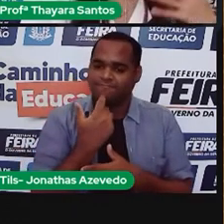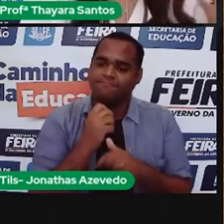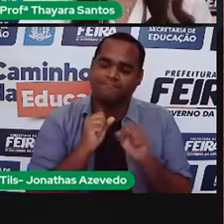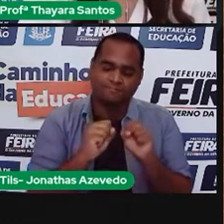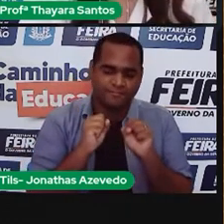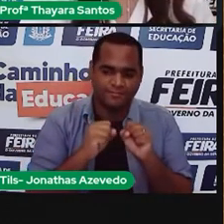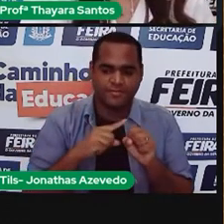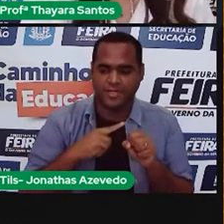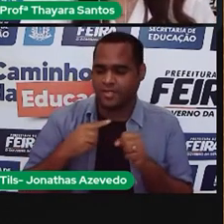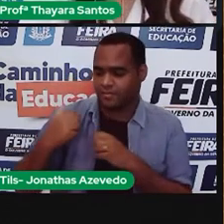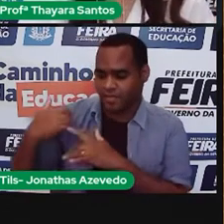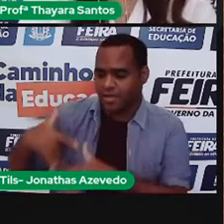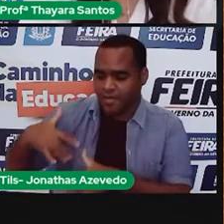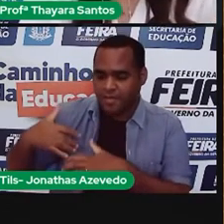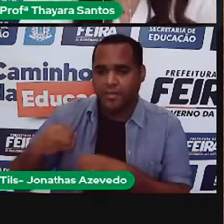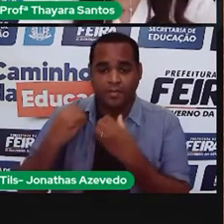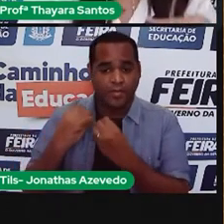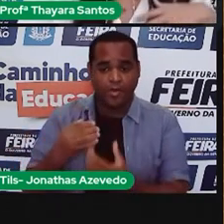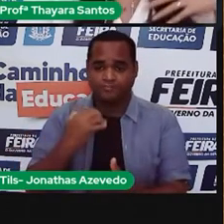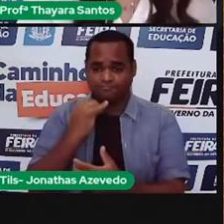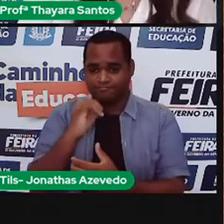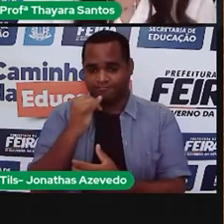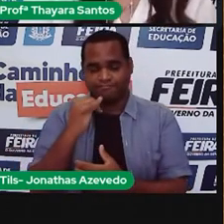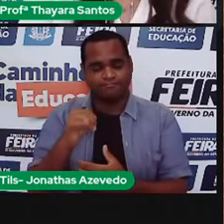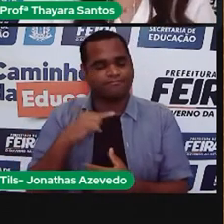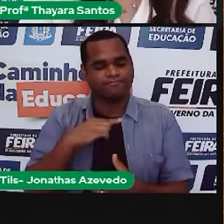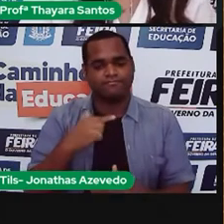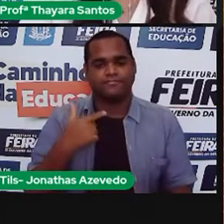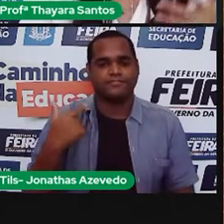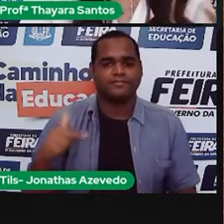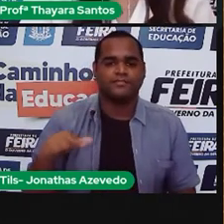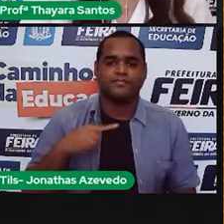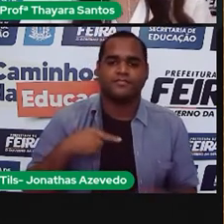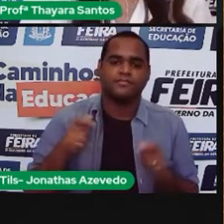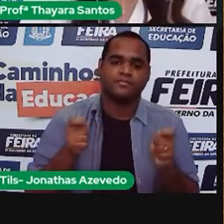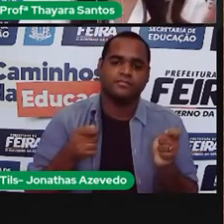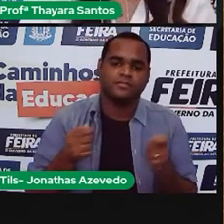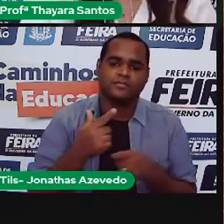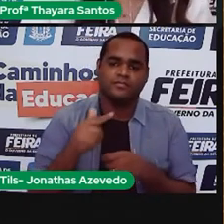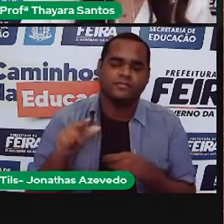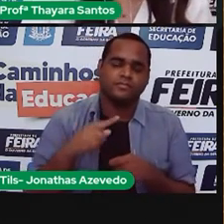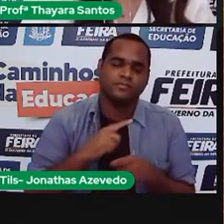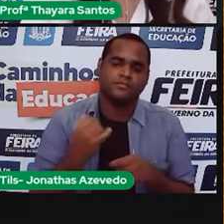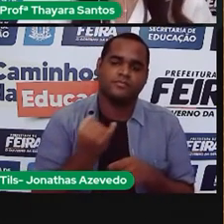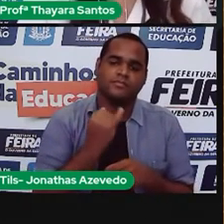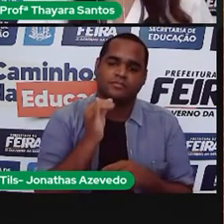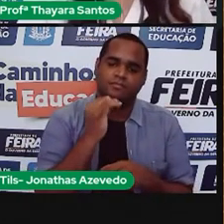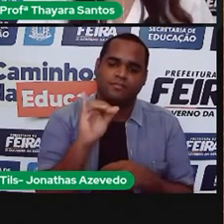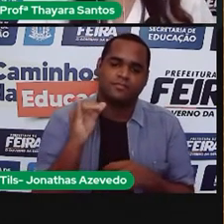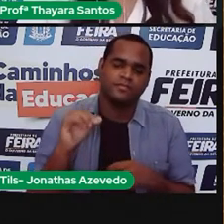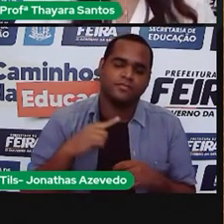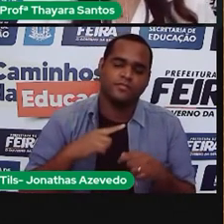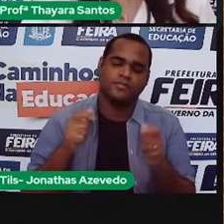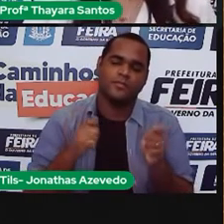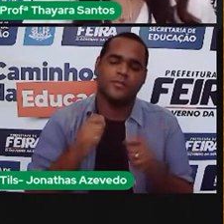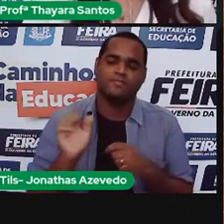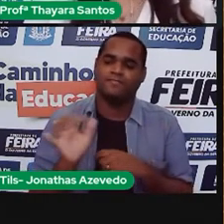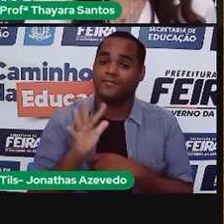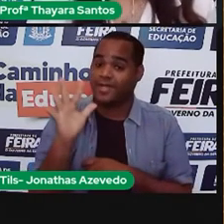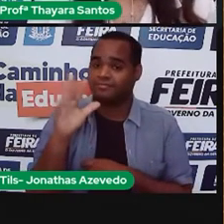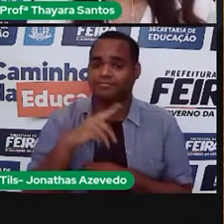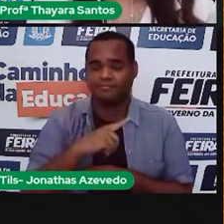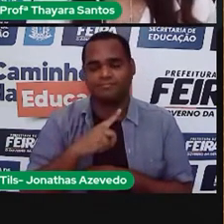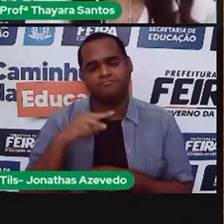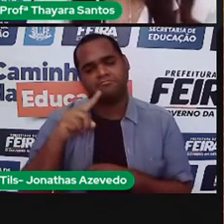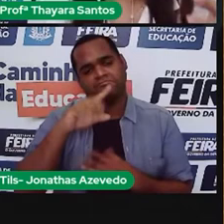hidrelétricas não estão tão boas assim. Está precisando usar um outro tipo de energia, que é um pouco mais cara. Então, isso aqui é só